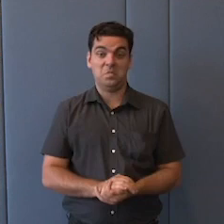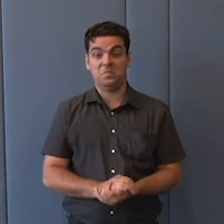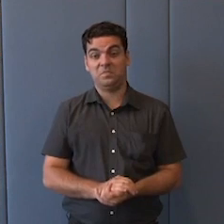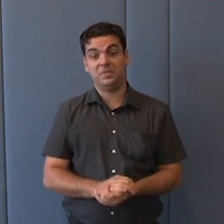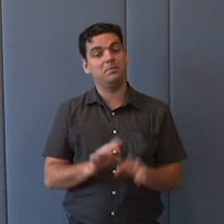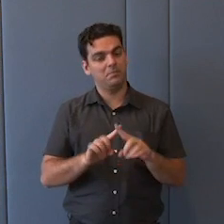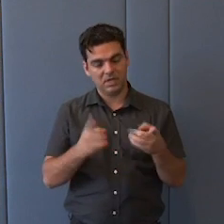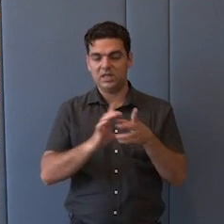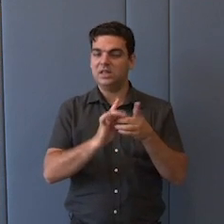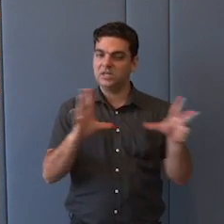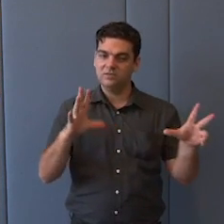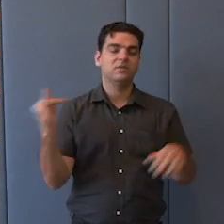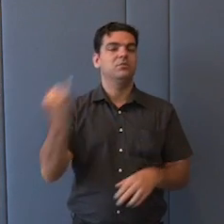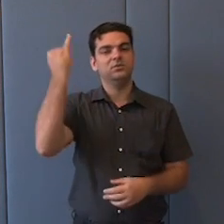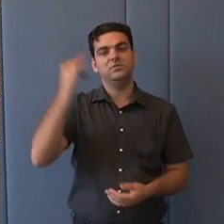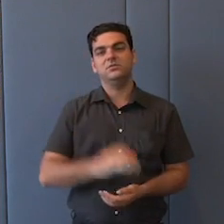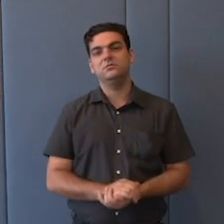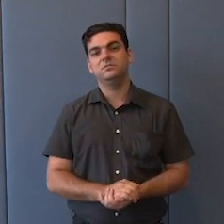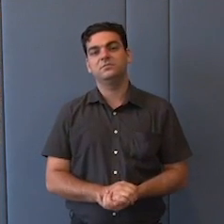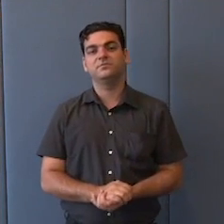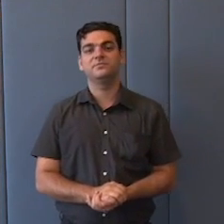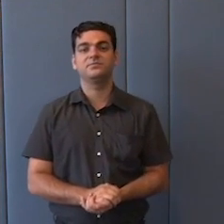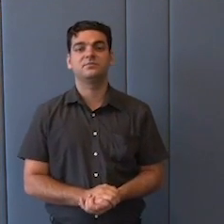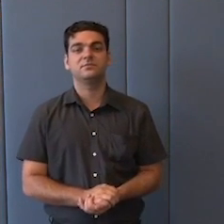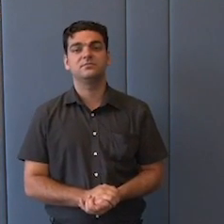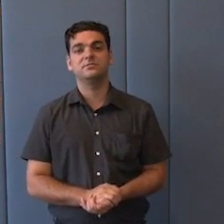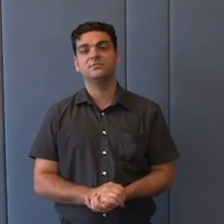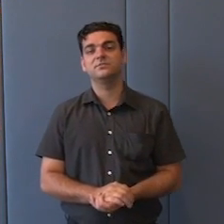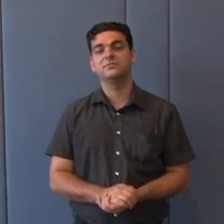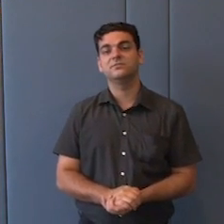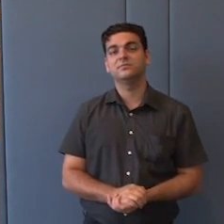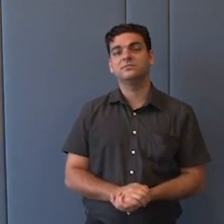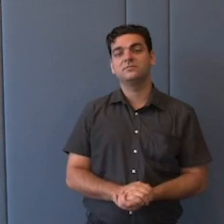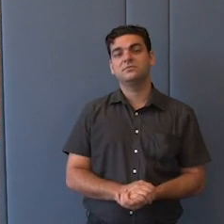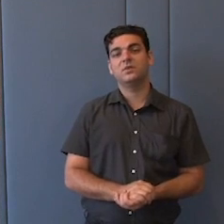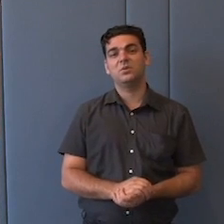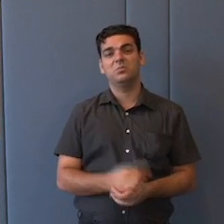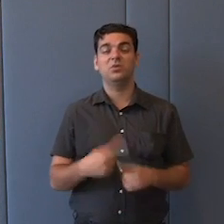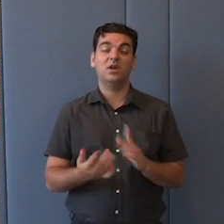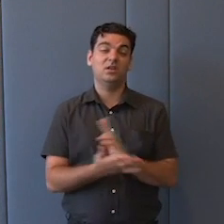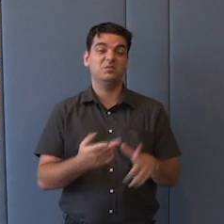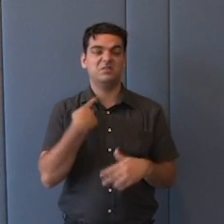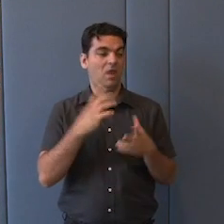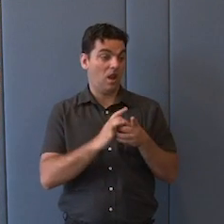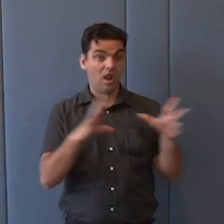esse universo das redes, etc., é algo que dá medo no sistema, digamos.